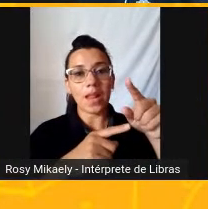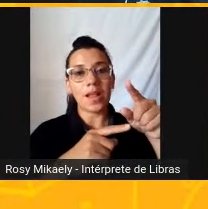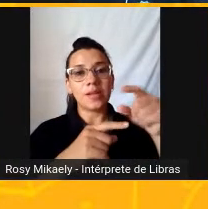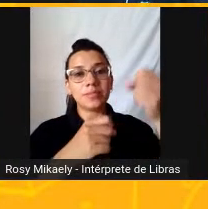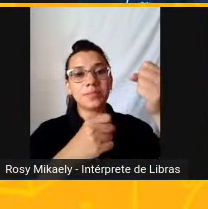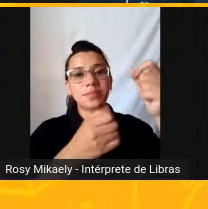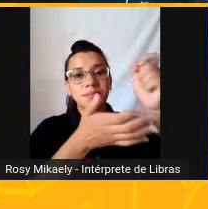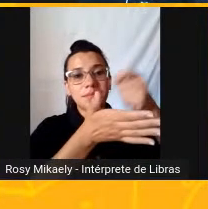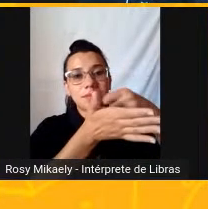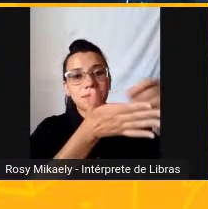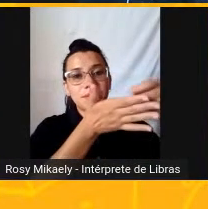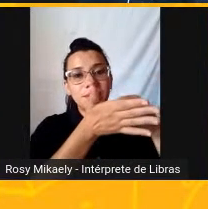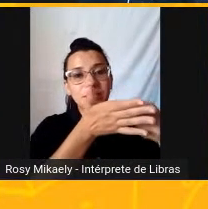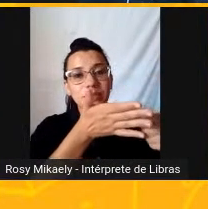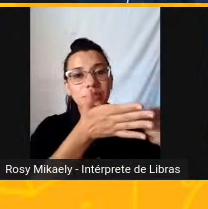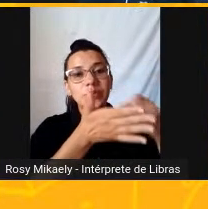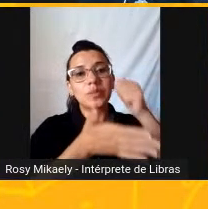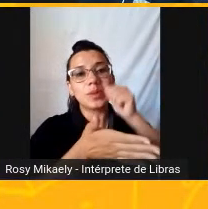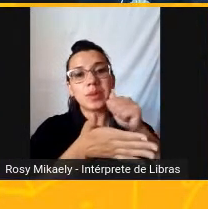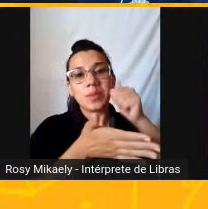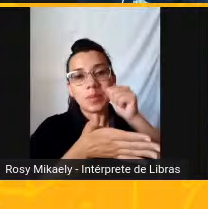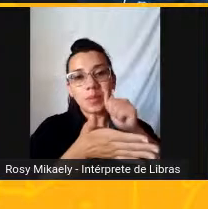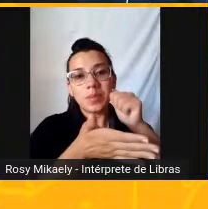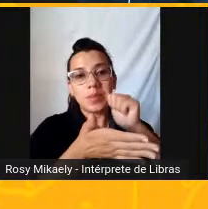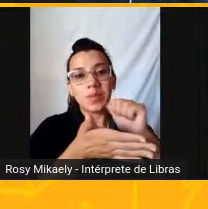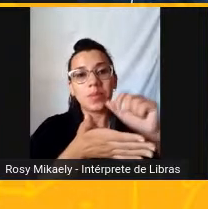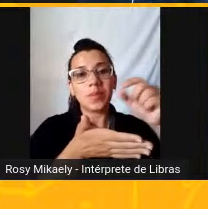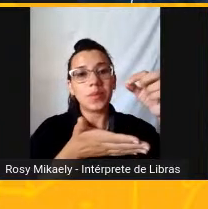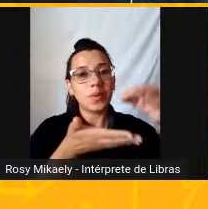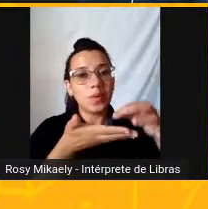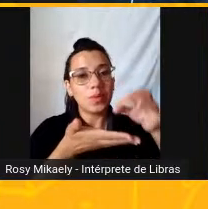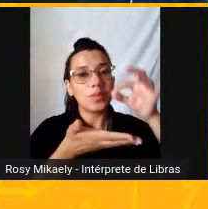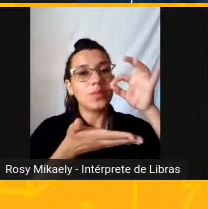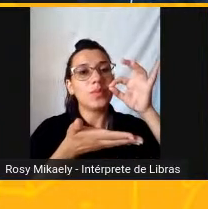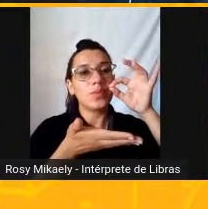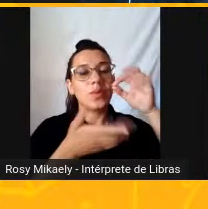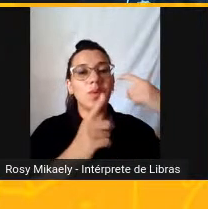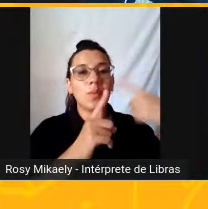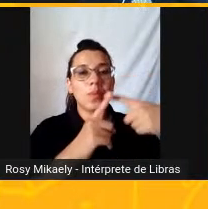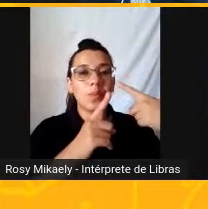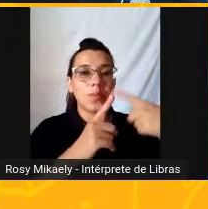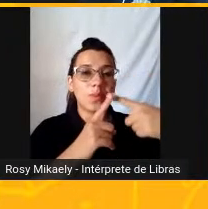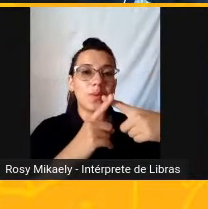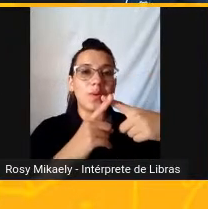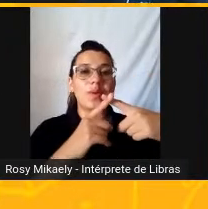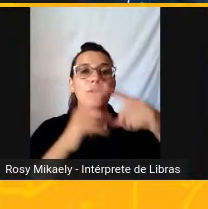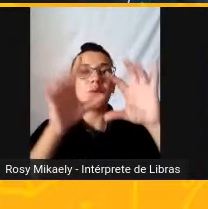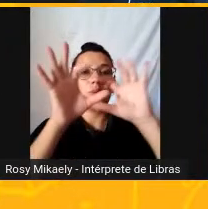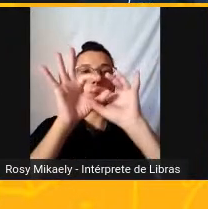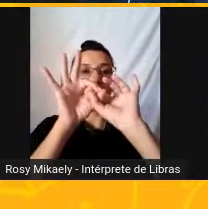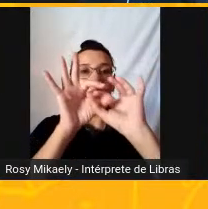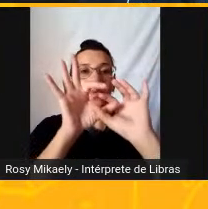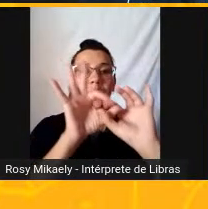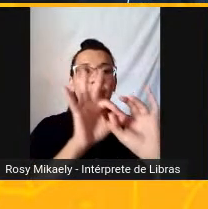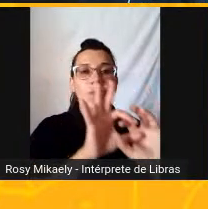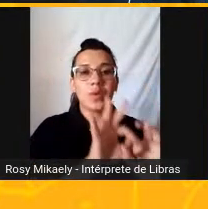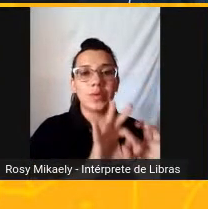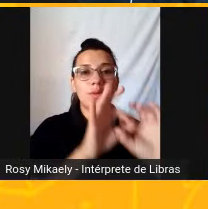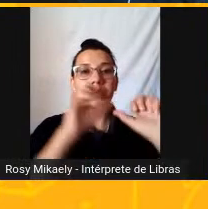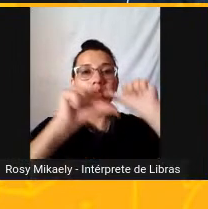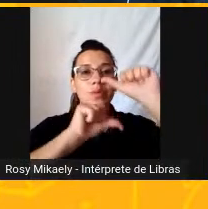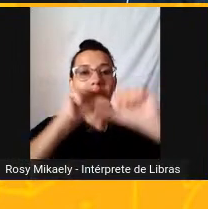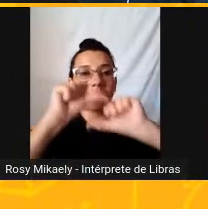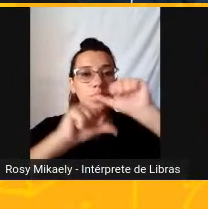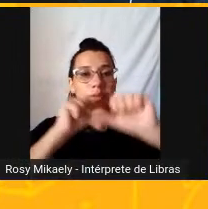Para evitar o tom demasiado Continental da rapariga Que é uma palavra que já me está A